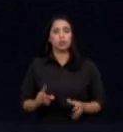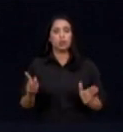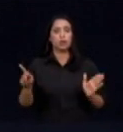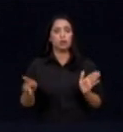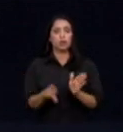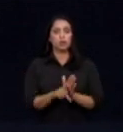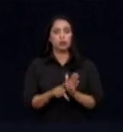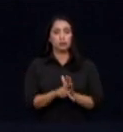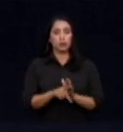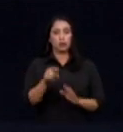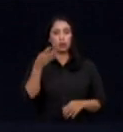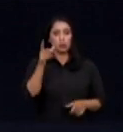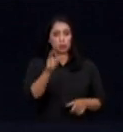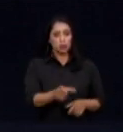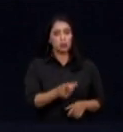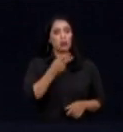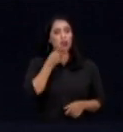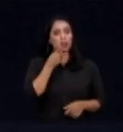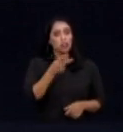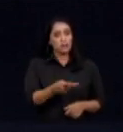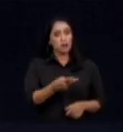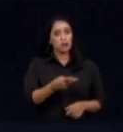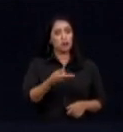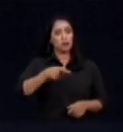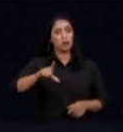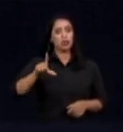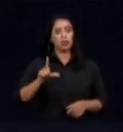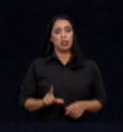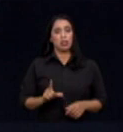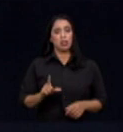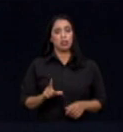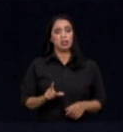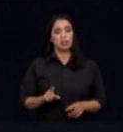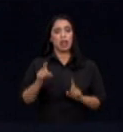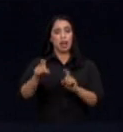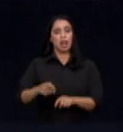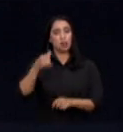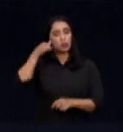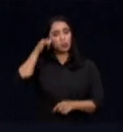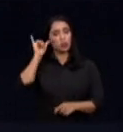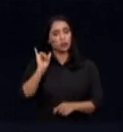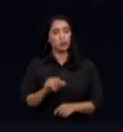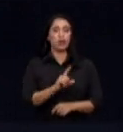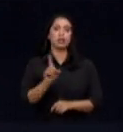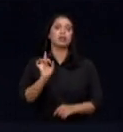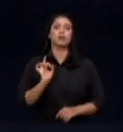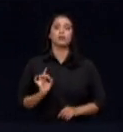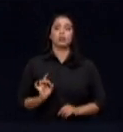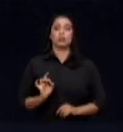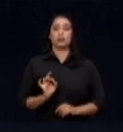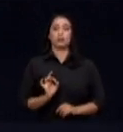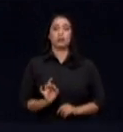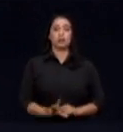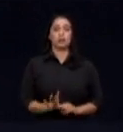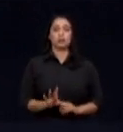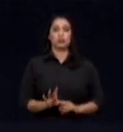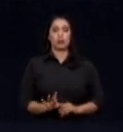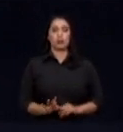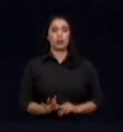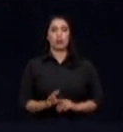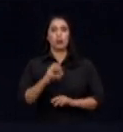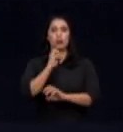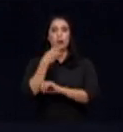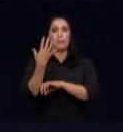doutor Tasso Azevedo já comentou hoje, a maioria da agropecuária não está envolvida no